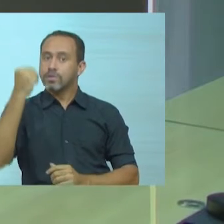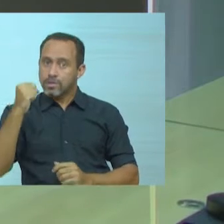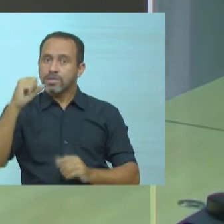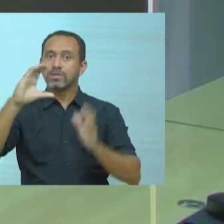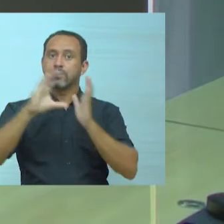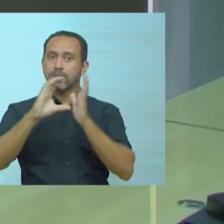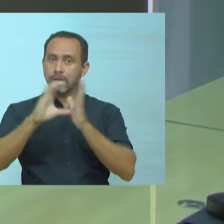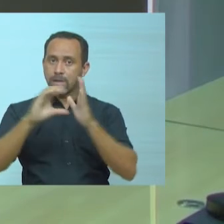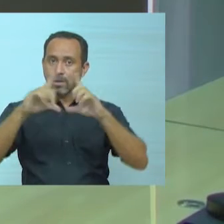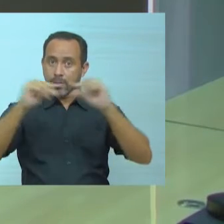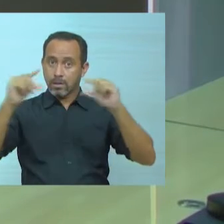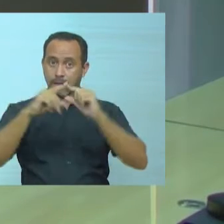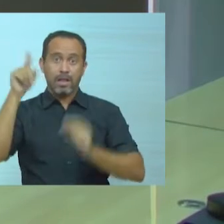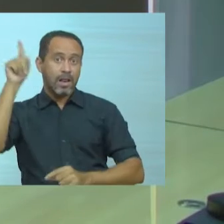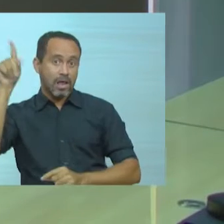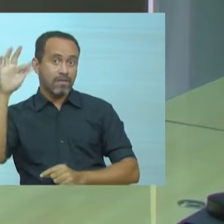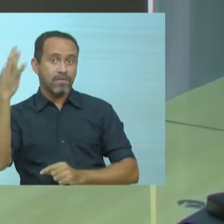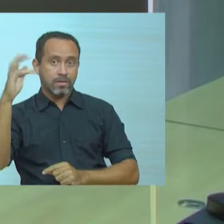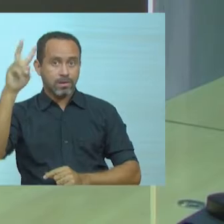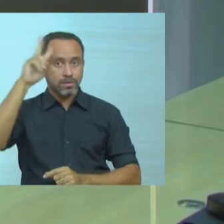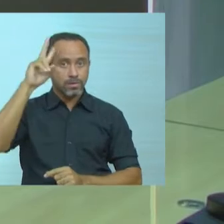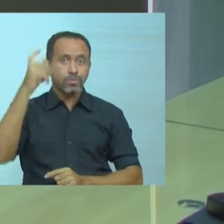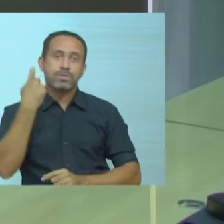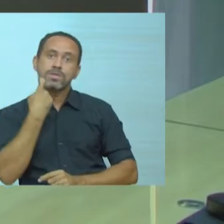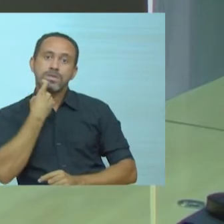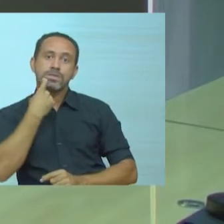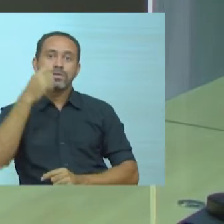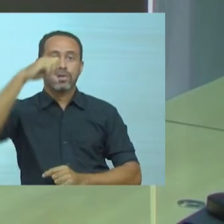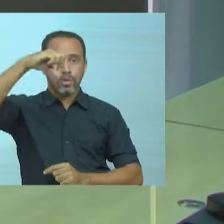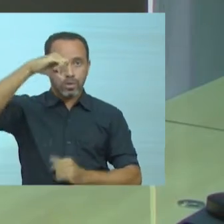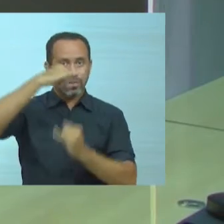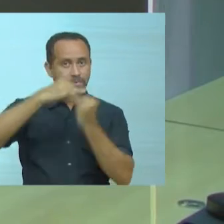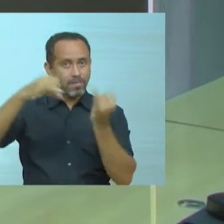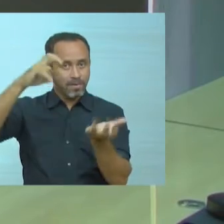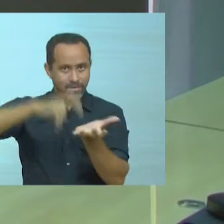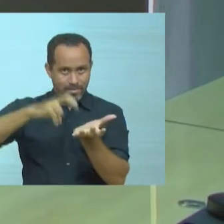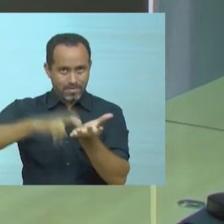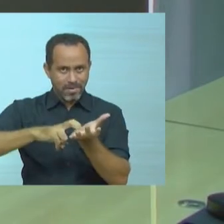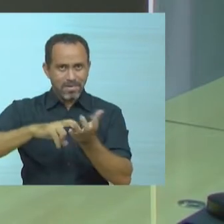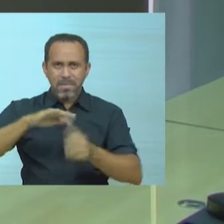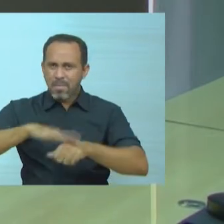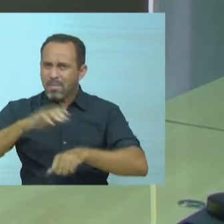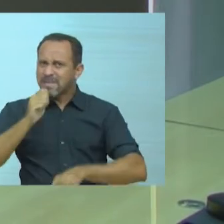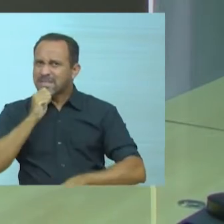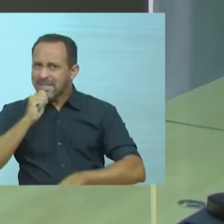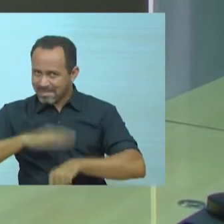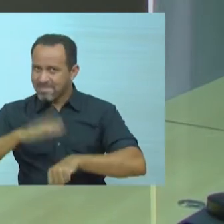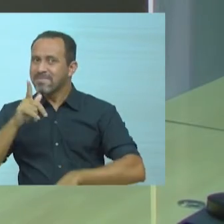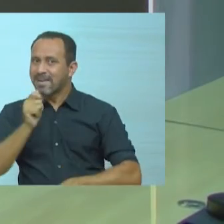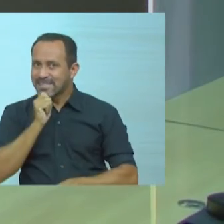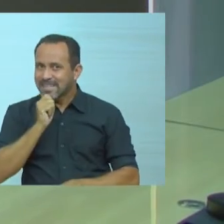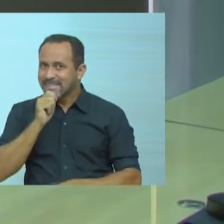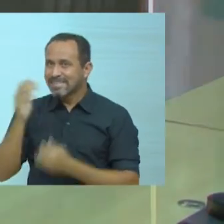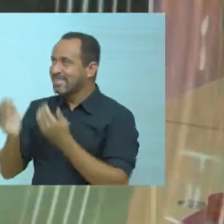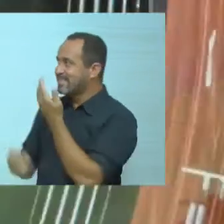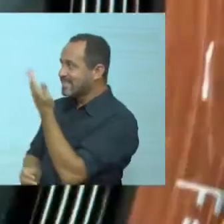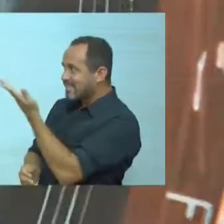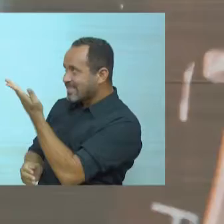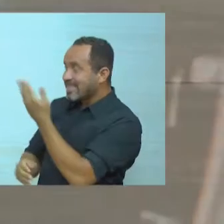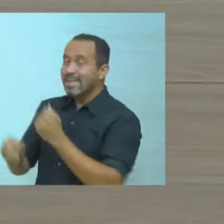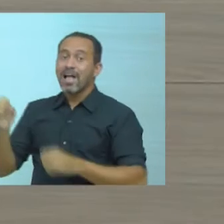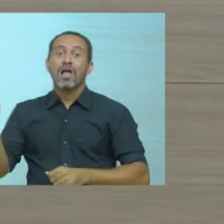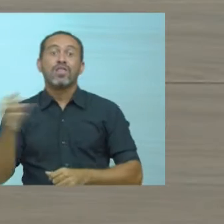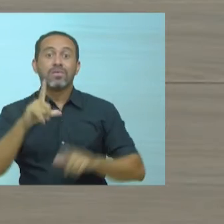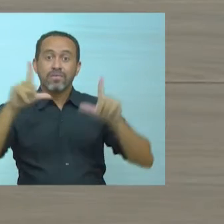Sergipe, na Câmara e no Senado Federal, de segunda a sexta, às 9h30 da manhã. Mas o que será que ainda tem de novidade, Raquel?